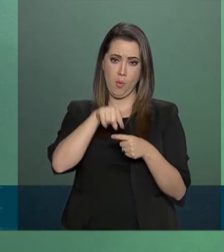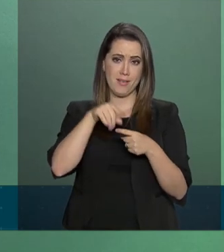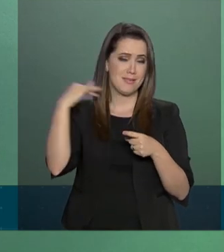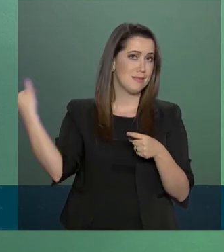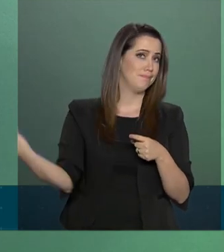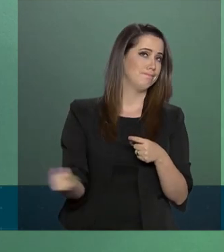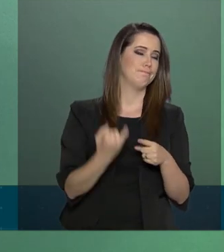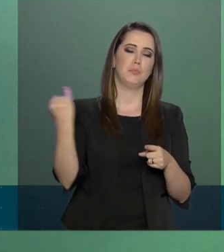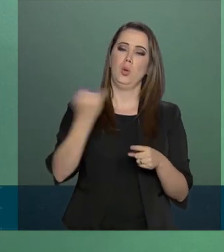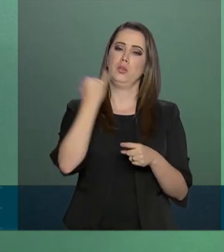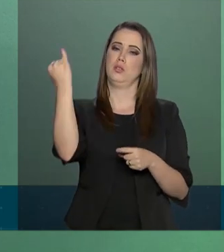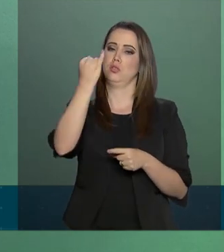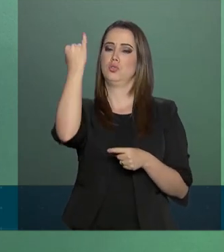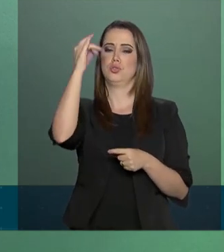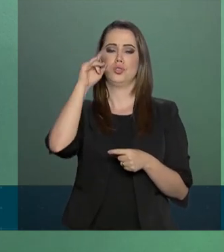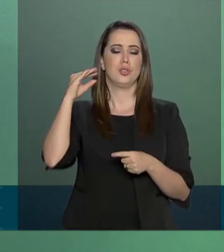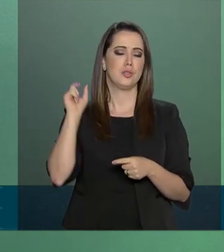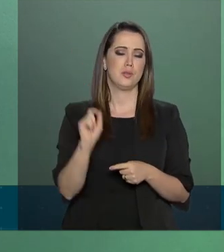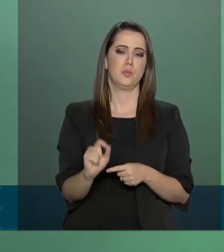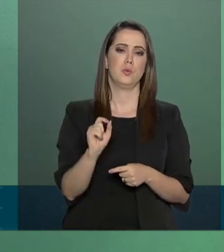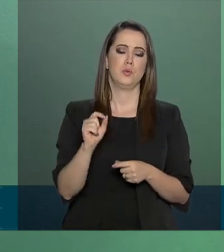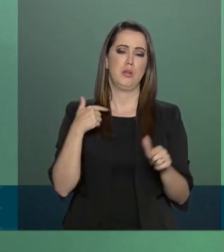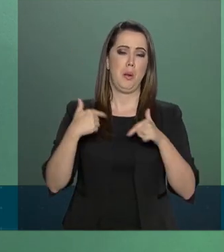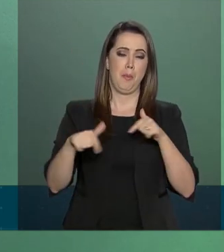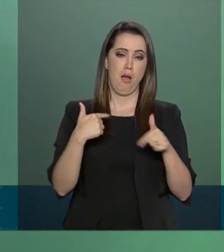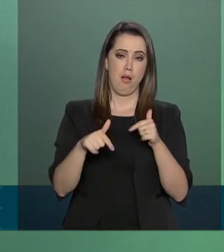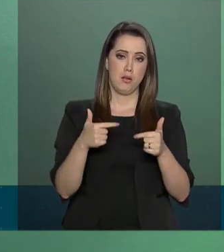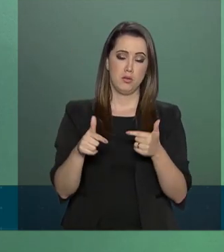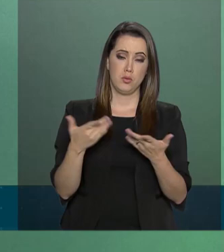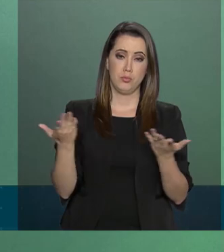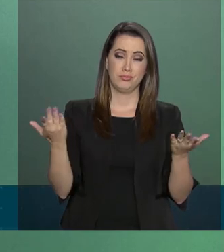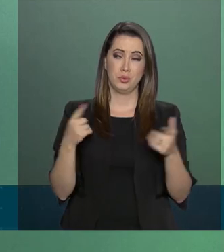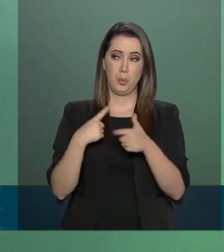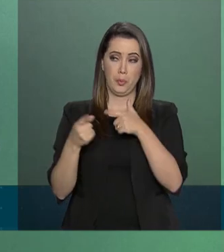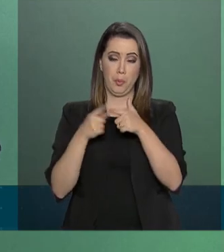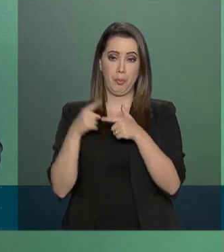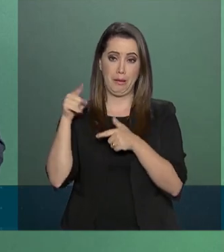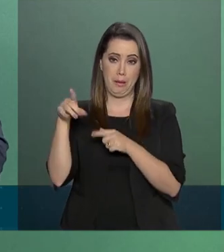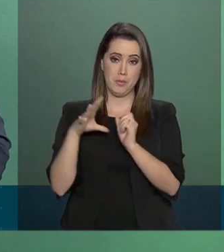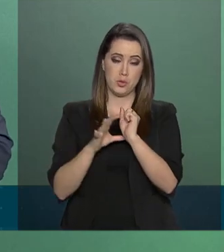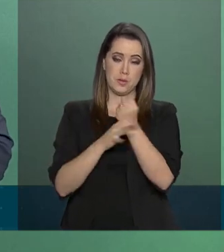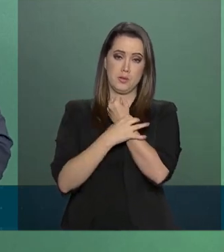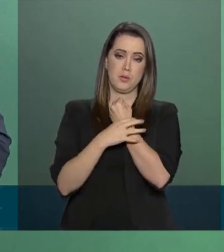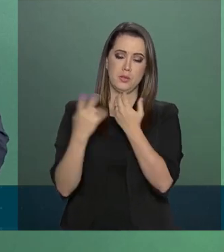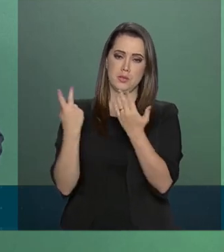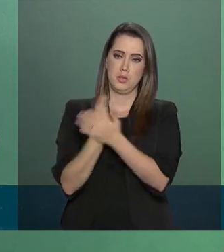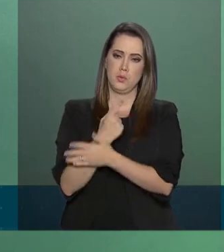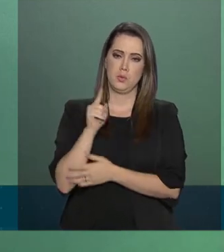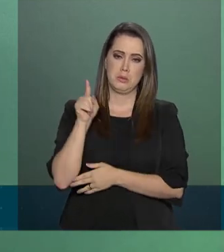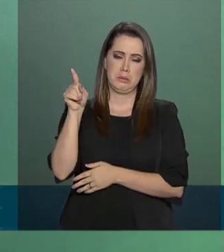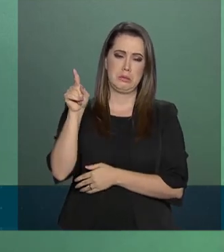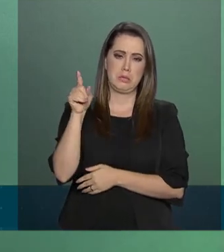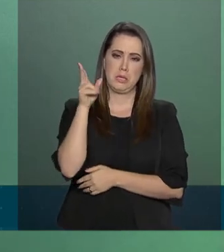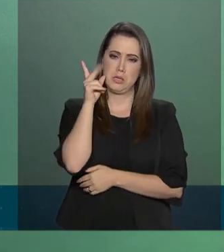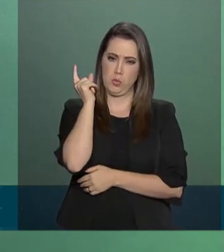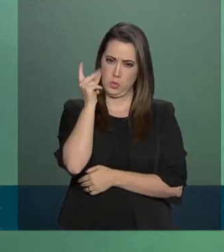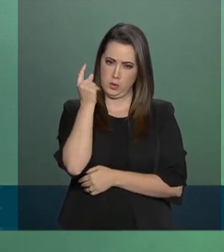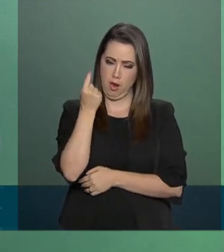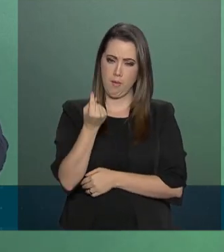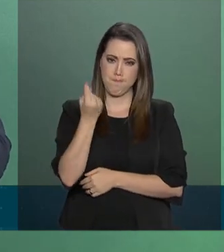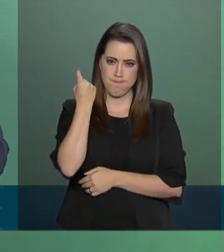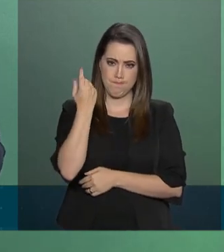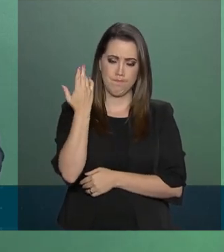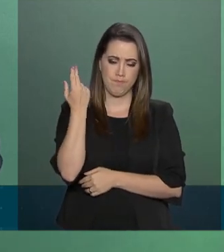papel extremamente relevante na recente crise de segurança pública naquele estado.